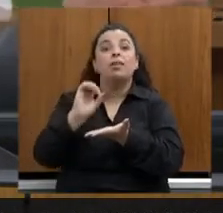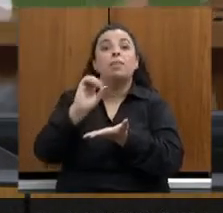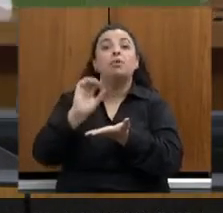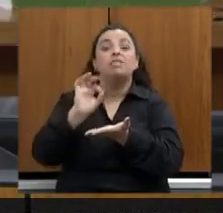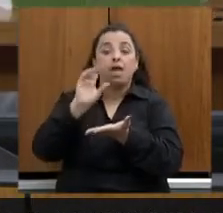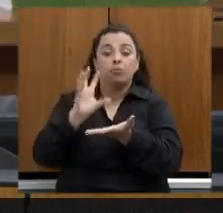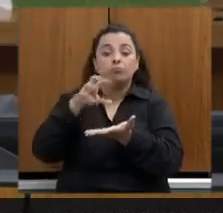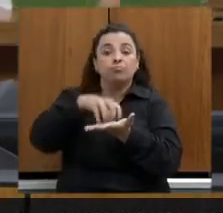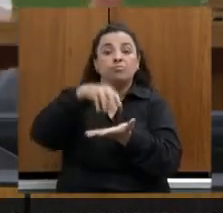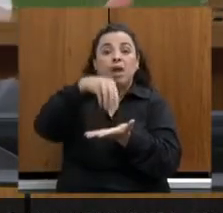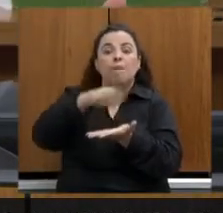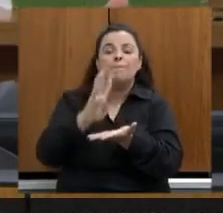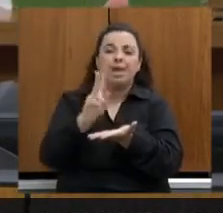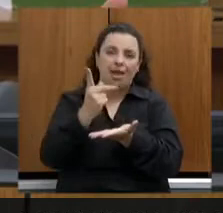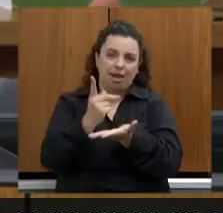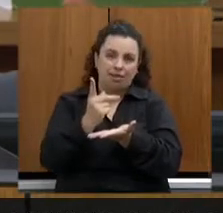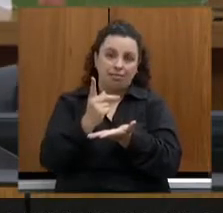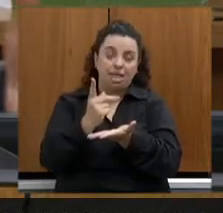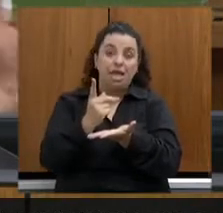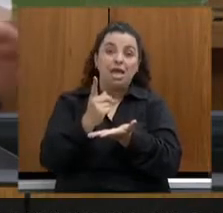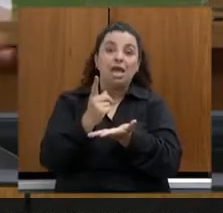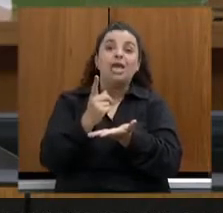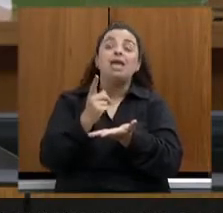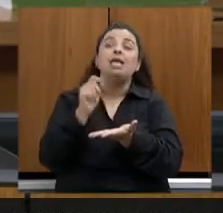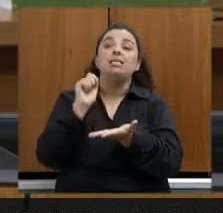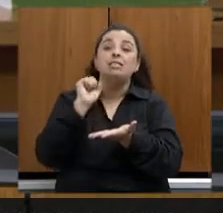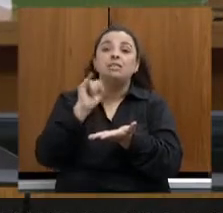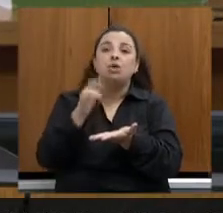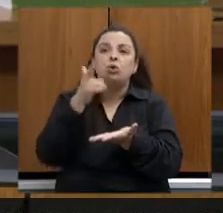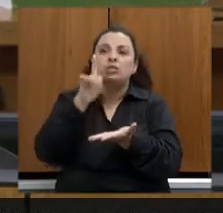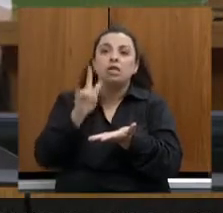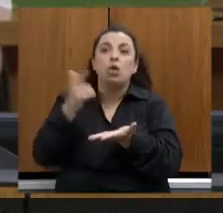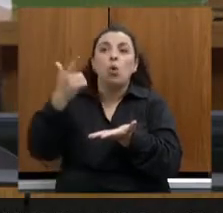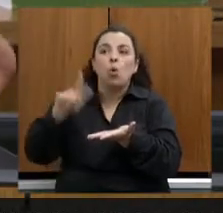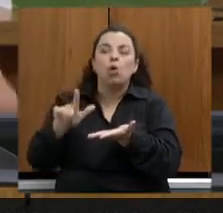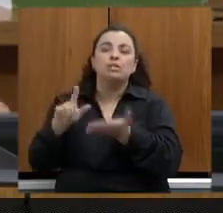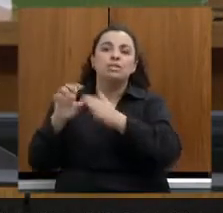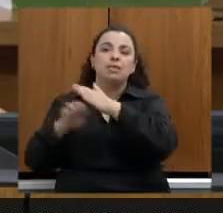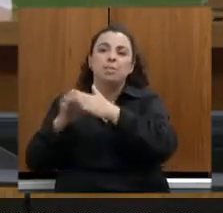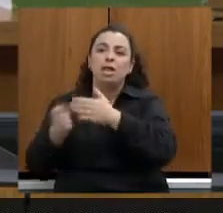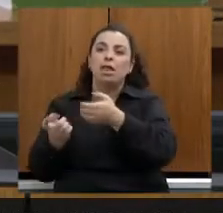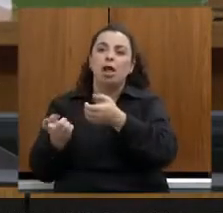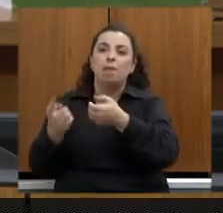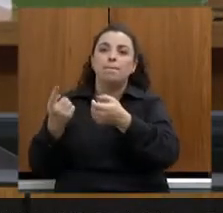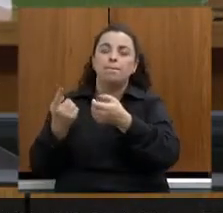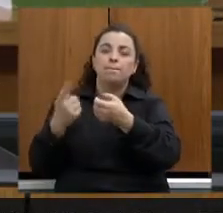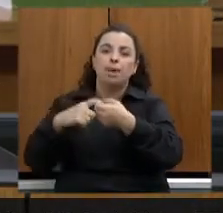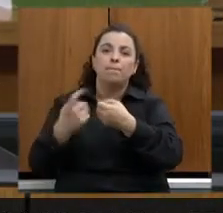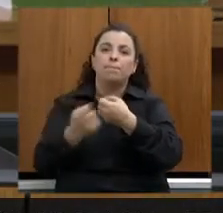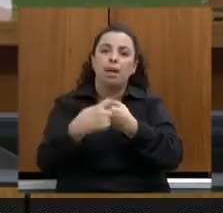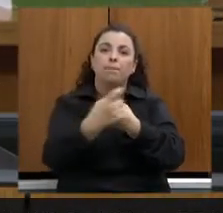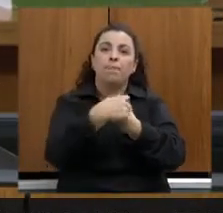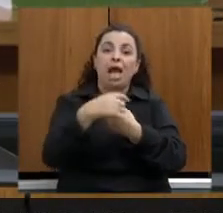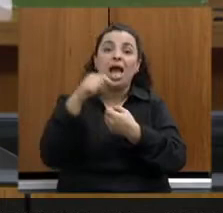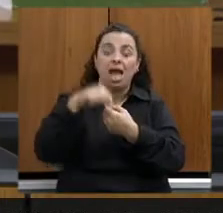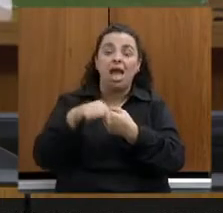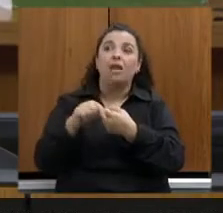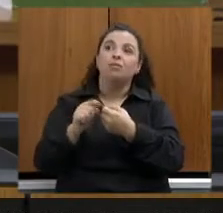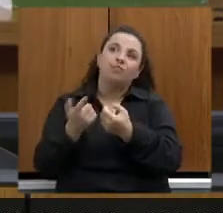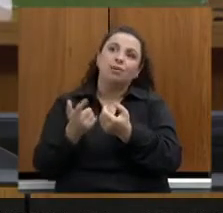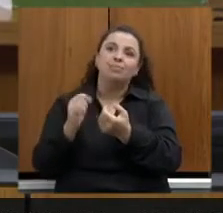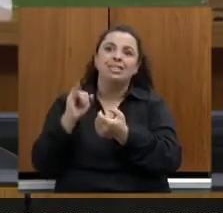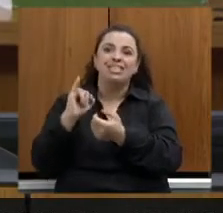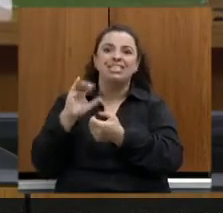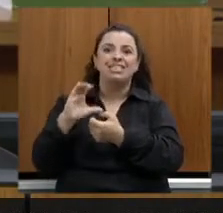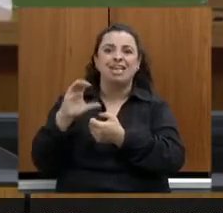exemplo, 20 empresas, 30 empresas, e essas empresas aumentam o ICMS e vão poder patrocinar. um problema muito da